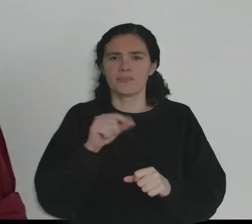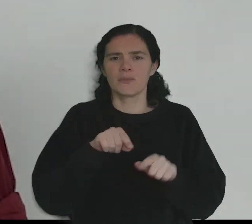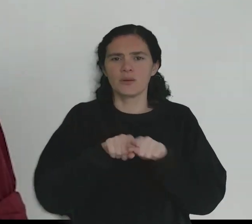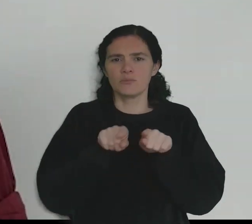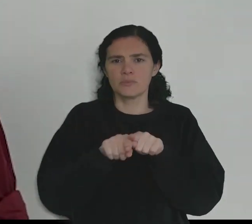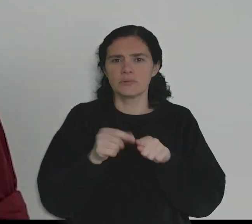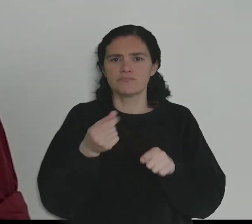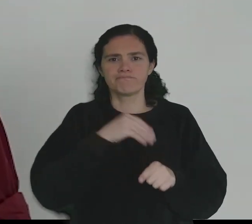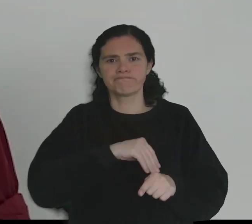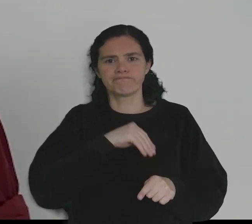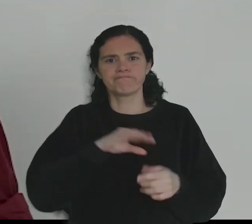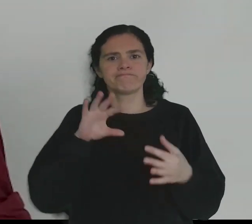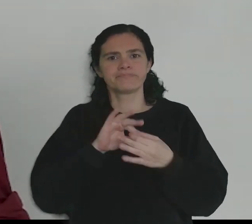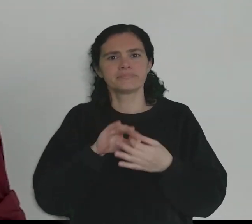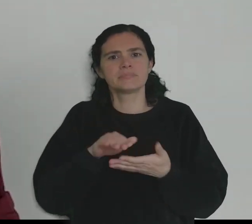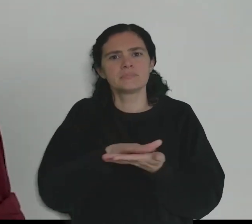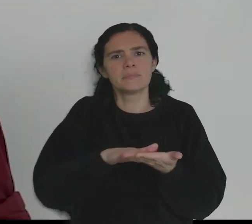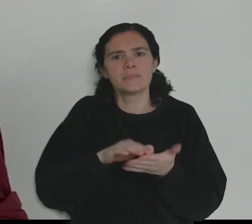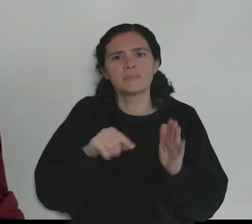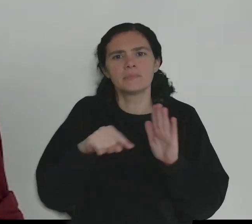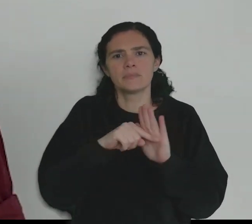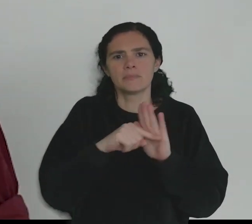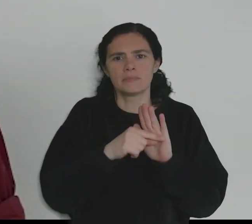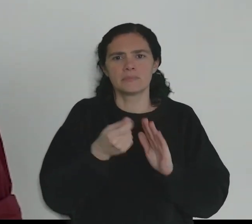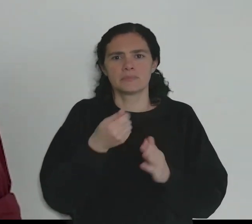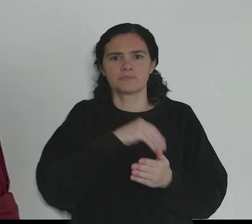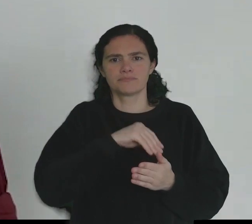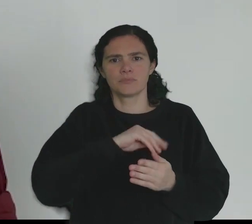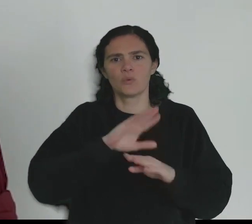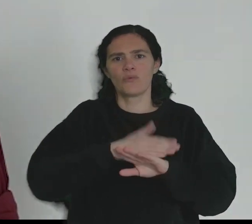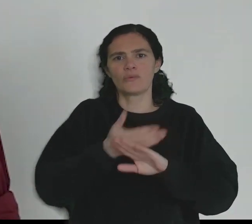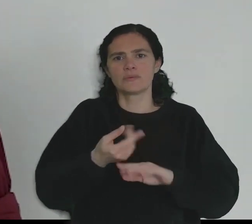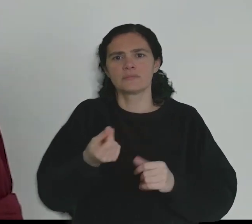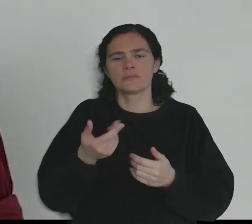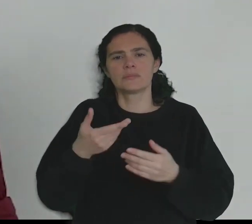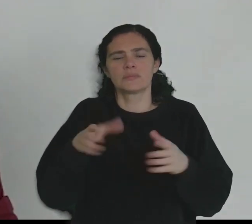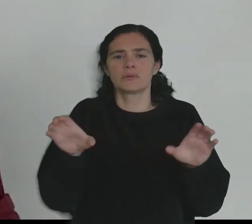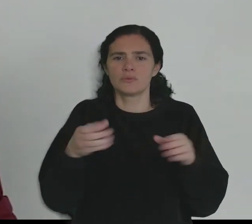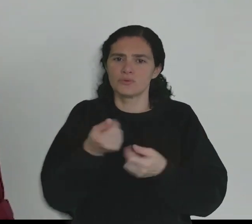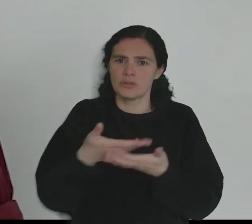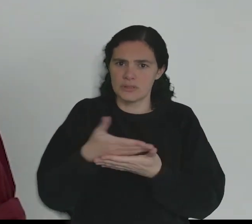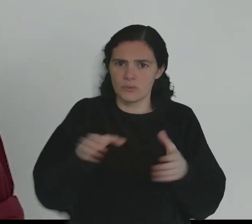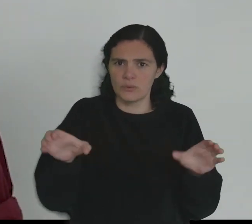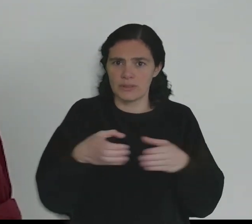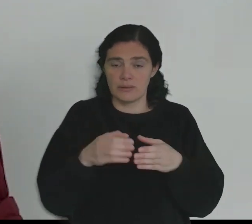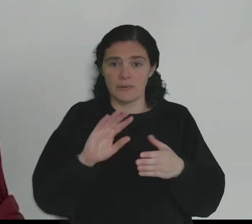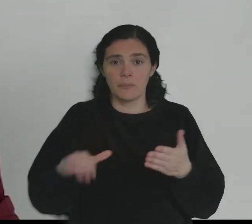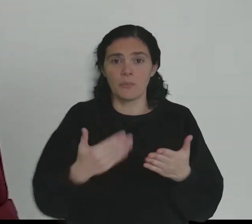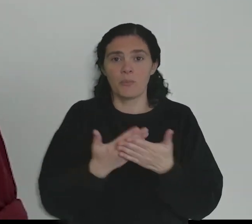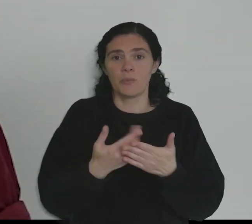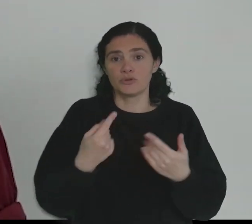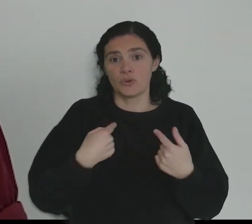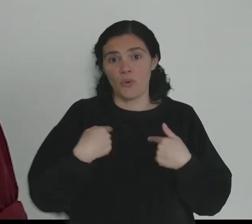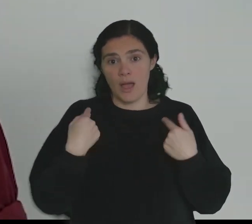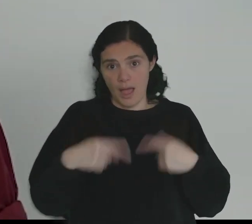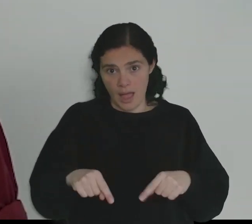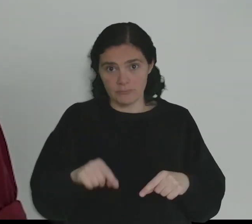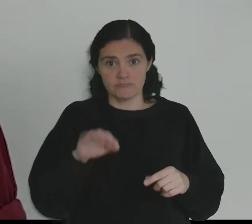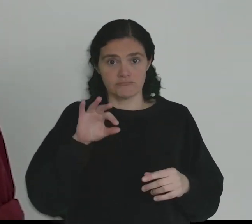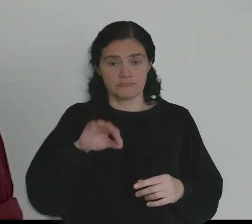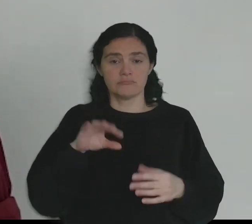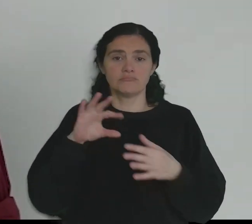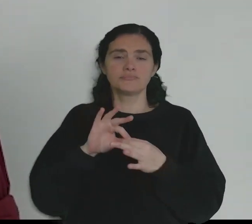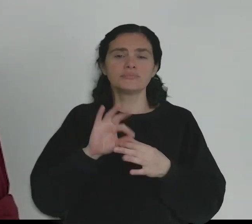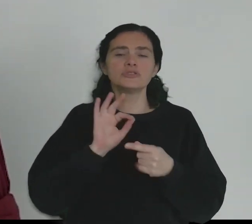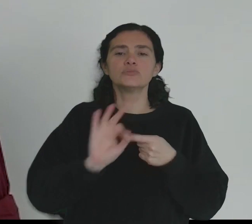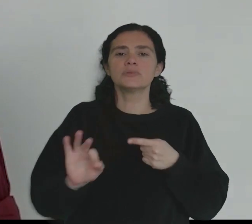incluindo uma política salarial, assente no salário mínimo, reforço e na valorização da negociação coletiva. Mas a proposta que trago aqui